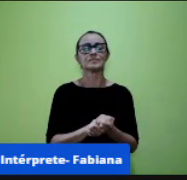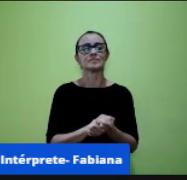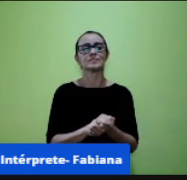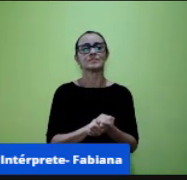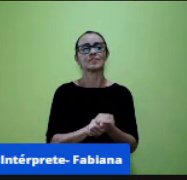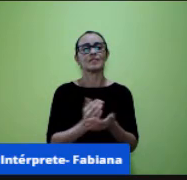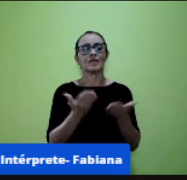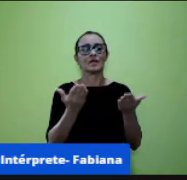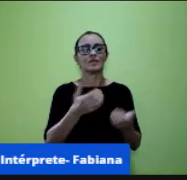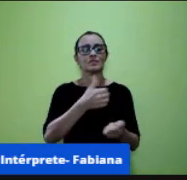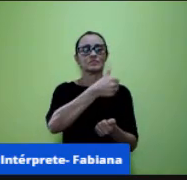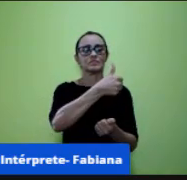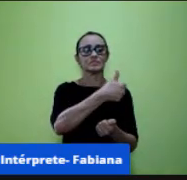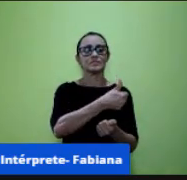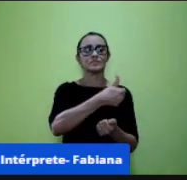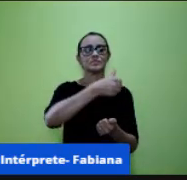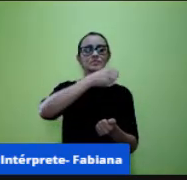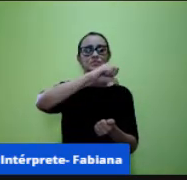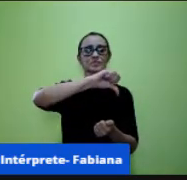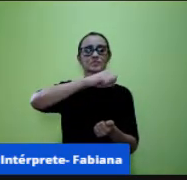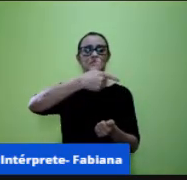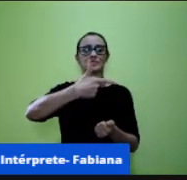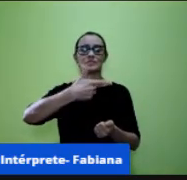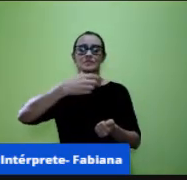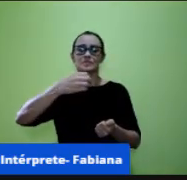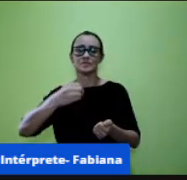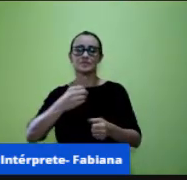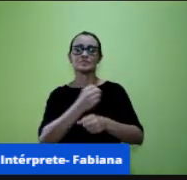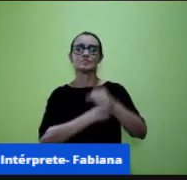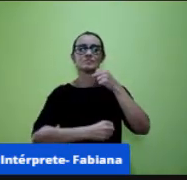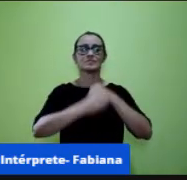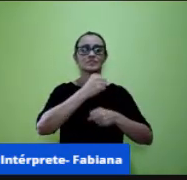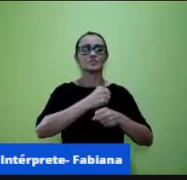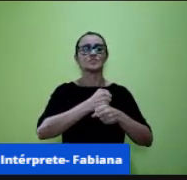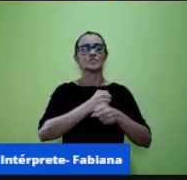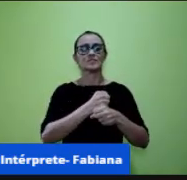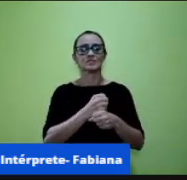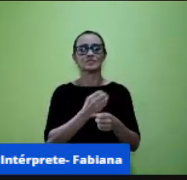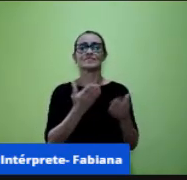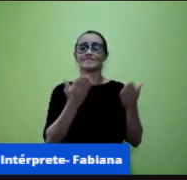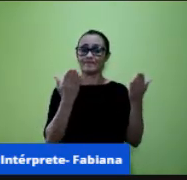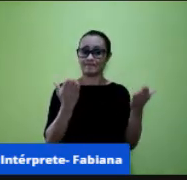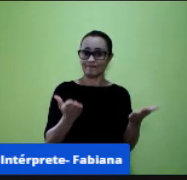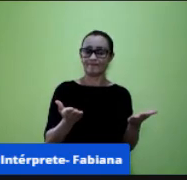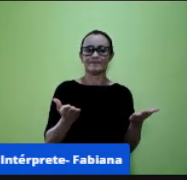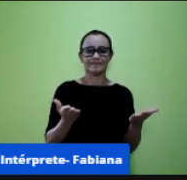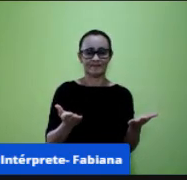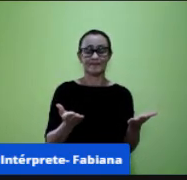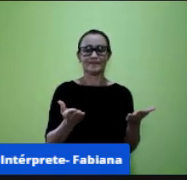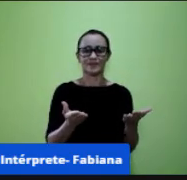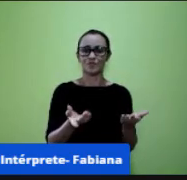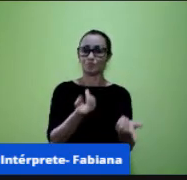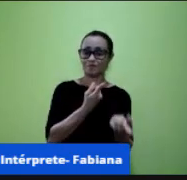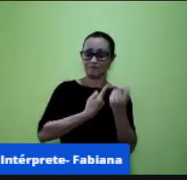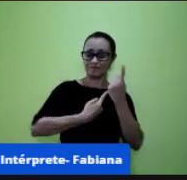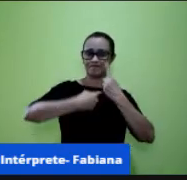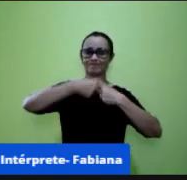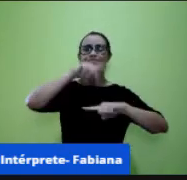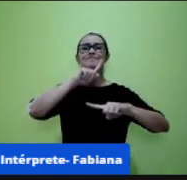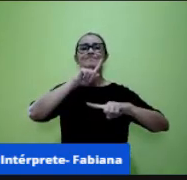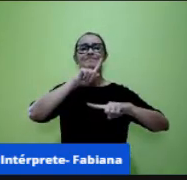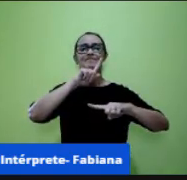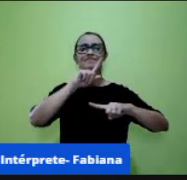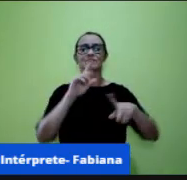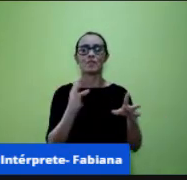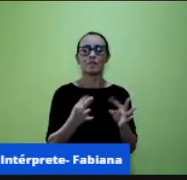em 1924 ah 1924 aí que a coisa mudou mesmo né vem a era da